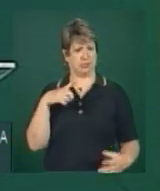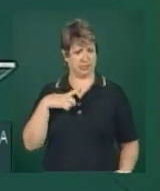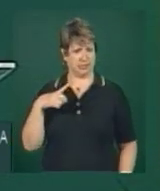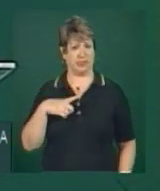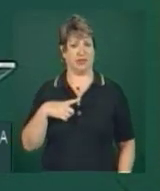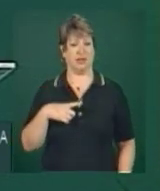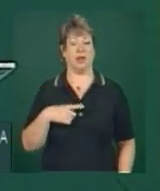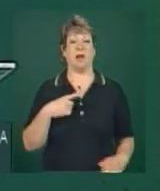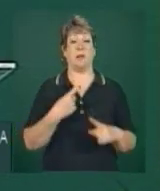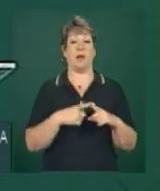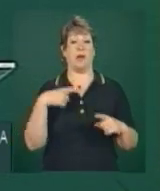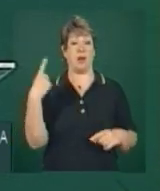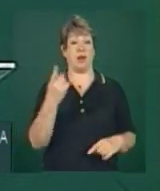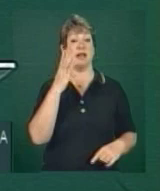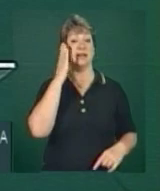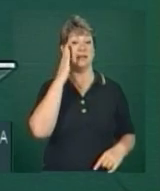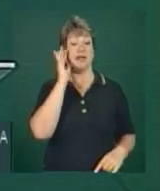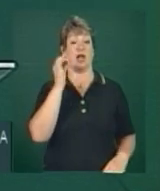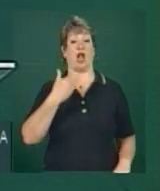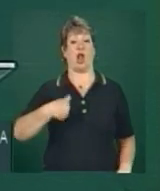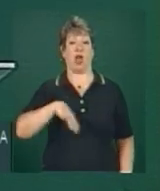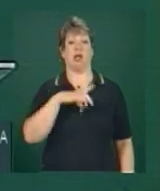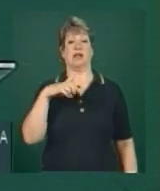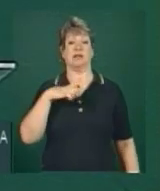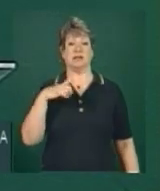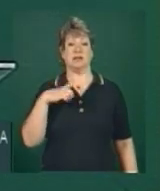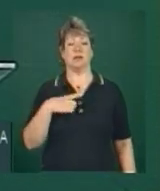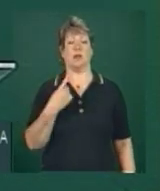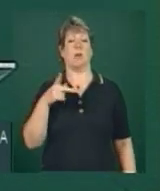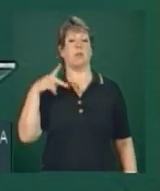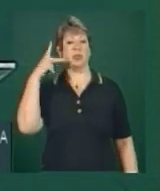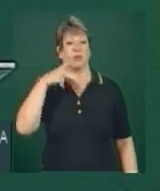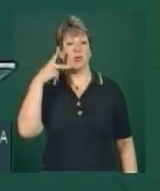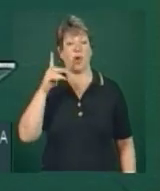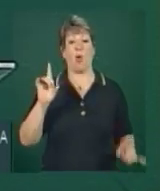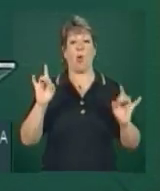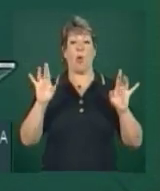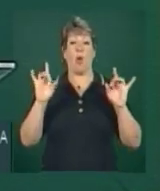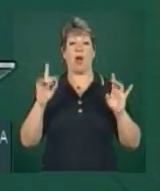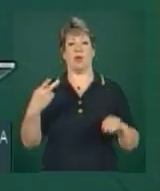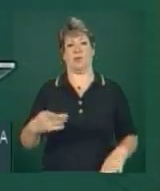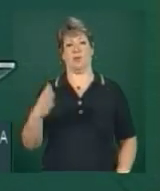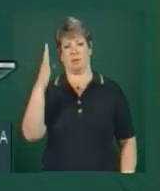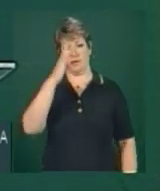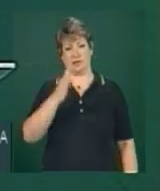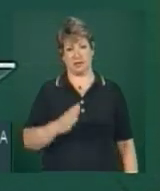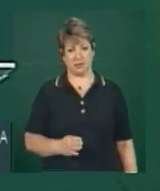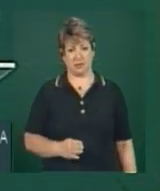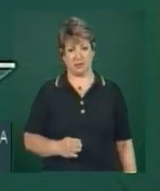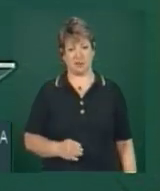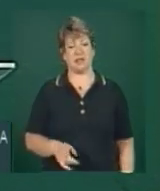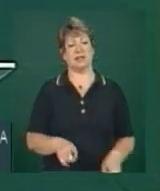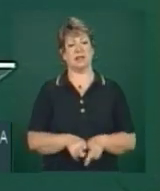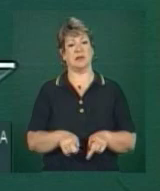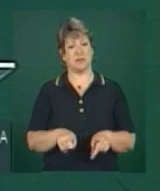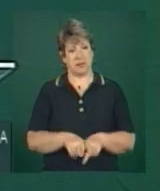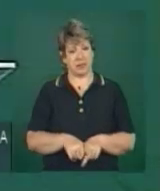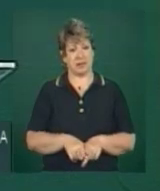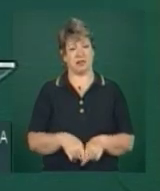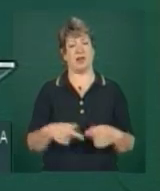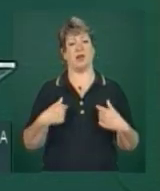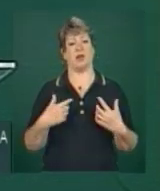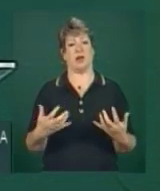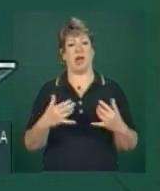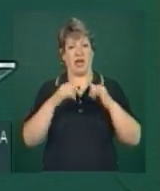porque sabem que nós temos uma política de qualidade no Brasil. E, finalmente, eu